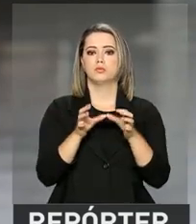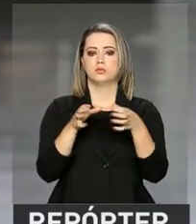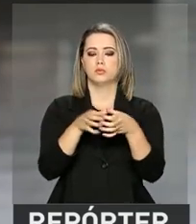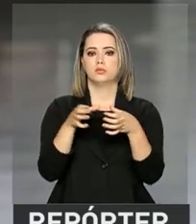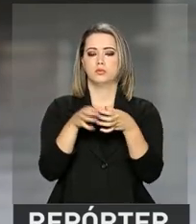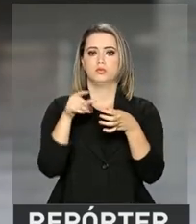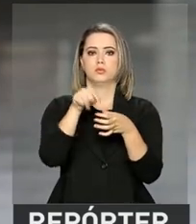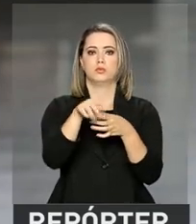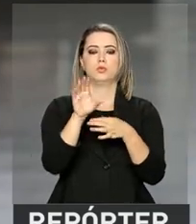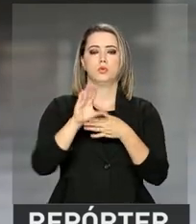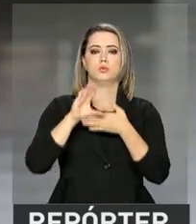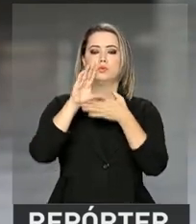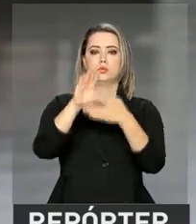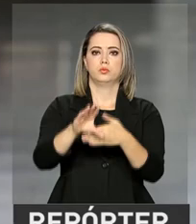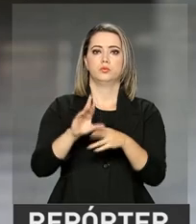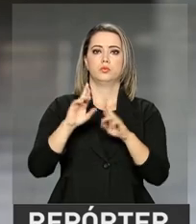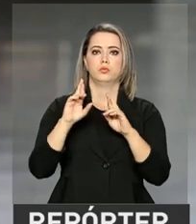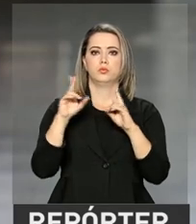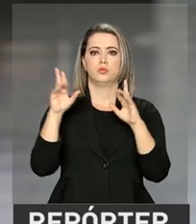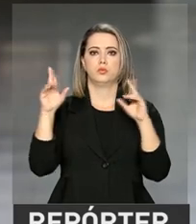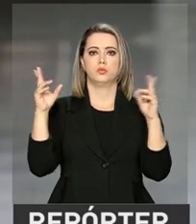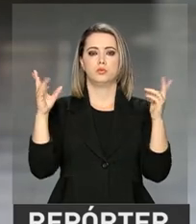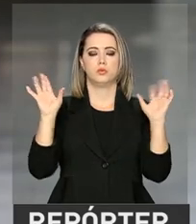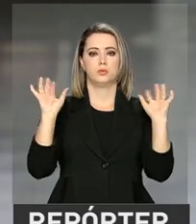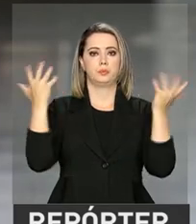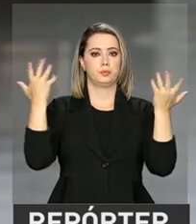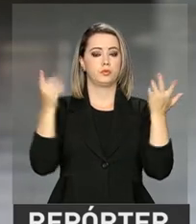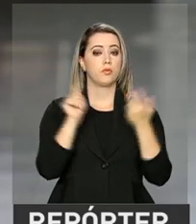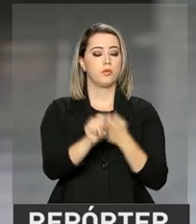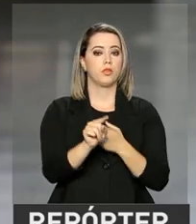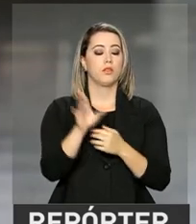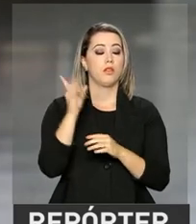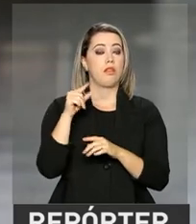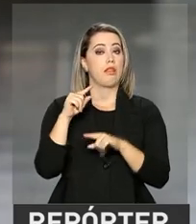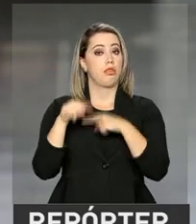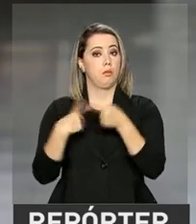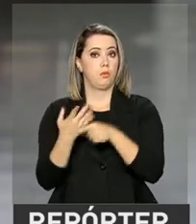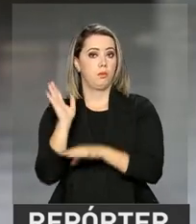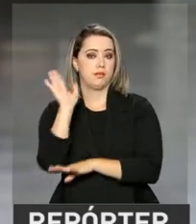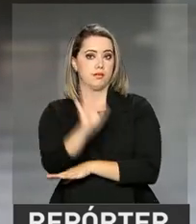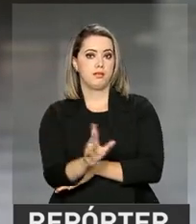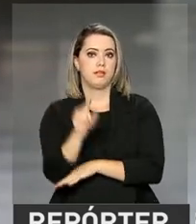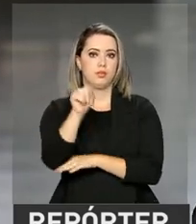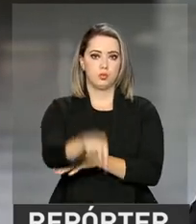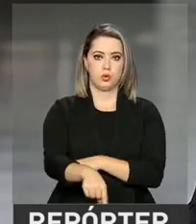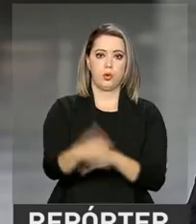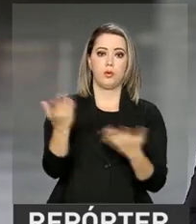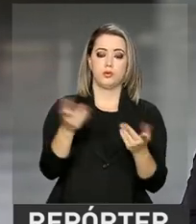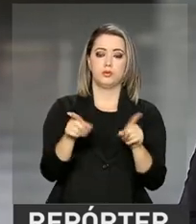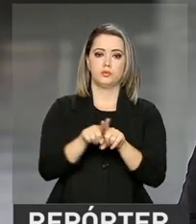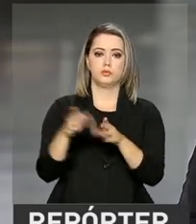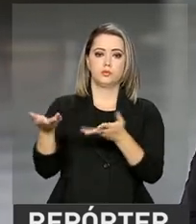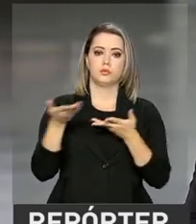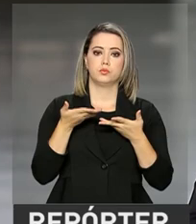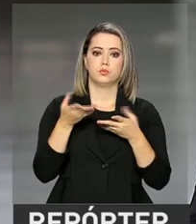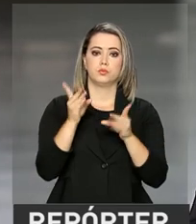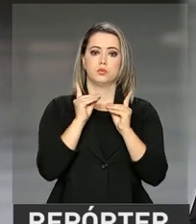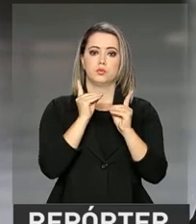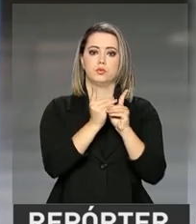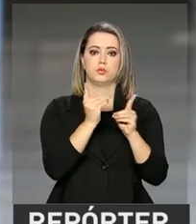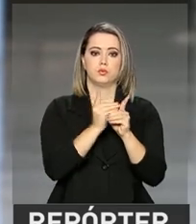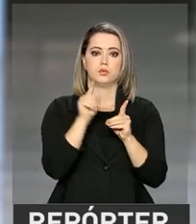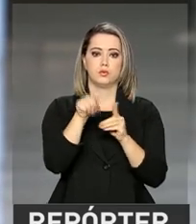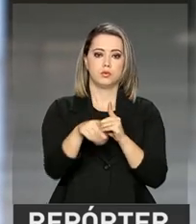coordenadores do Fórum de Mudanças Climáticas. Bom, à tarde, agora à tarde, Michel Temer recebe o empresário Liel